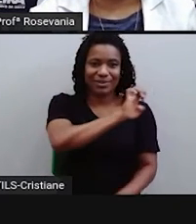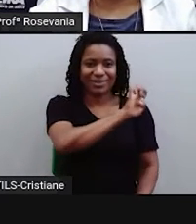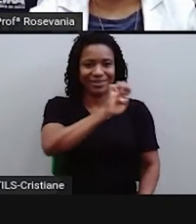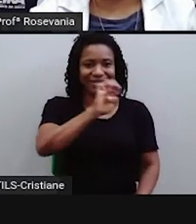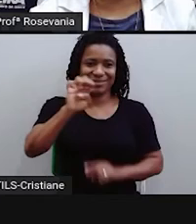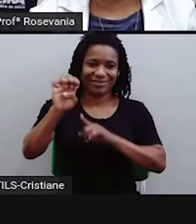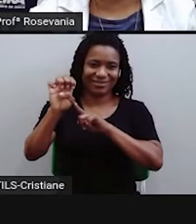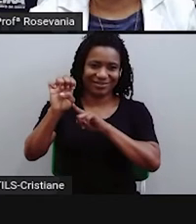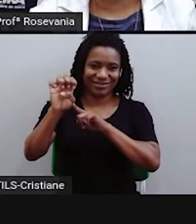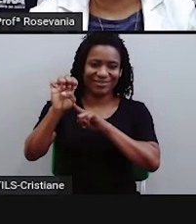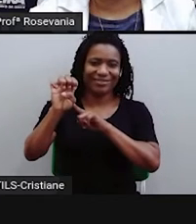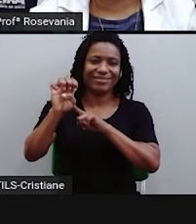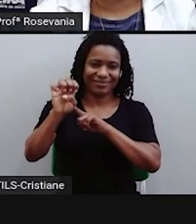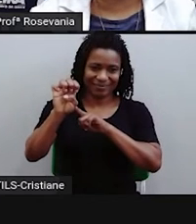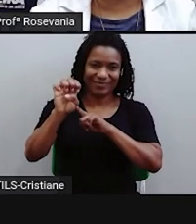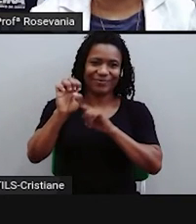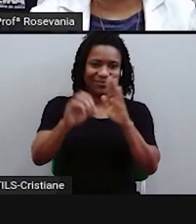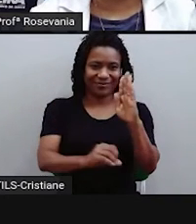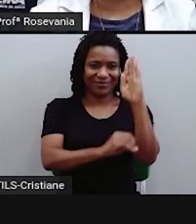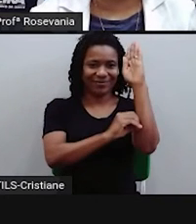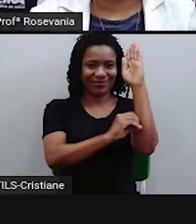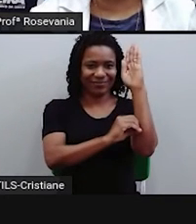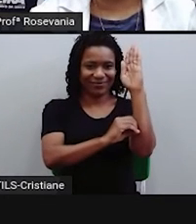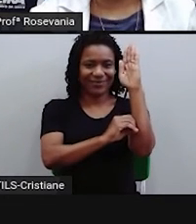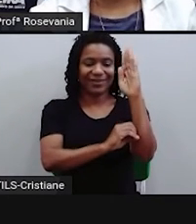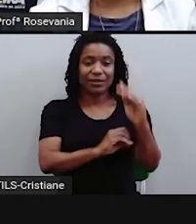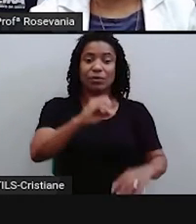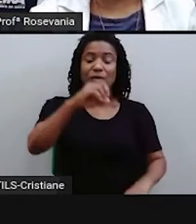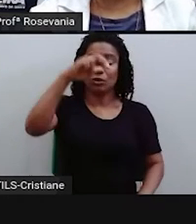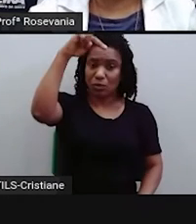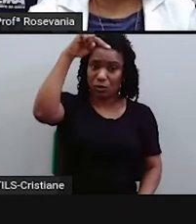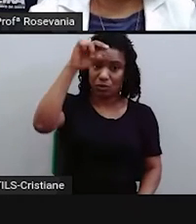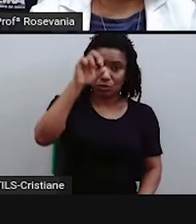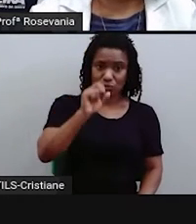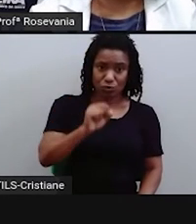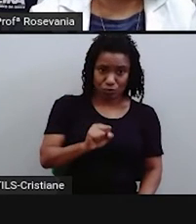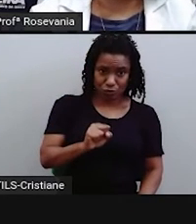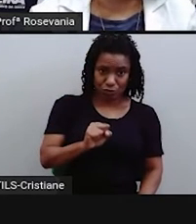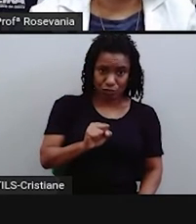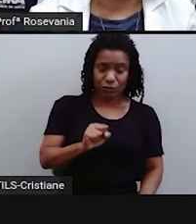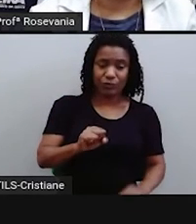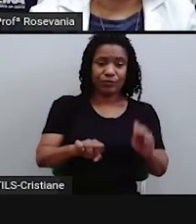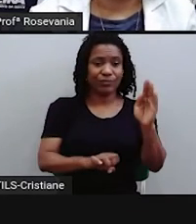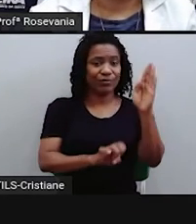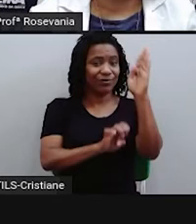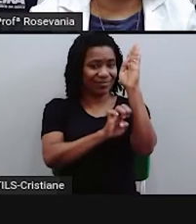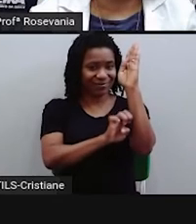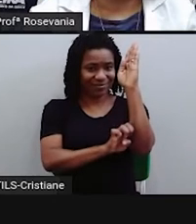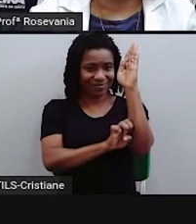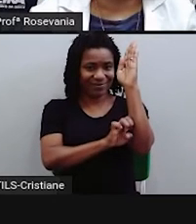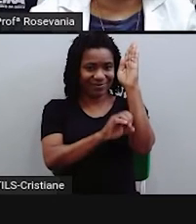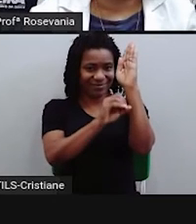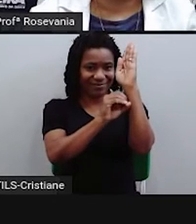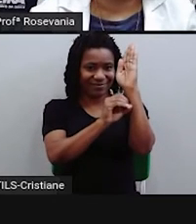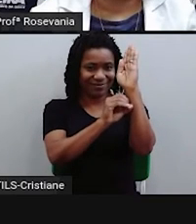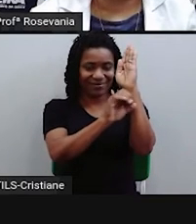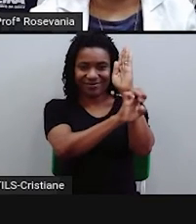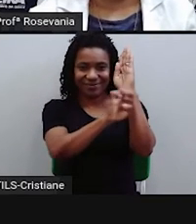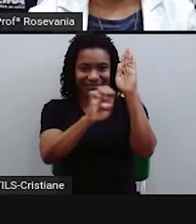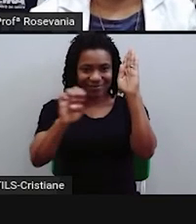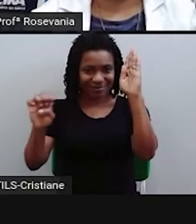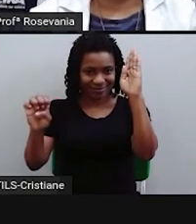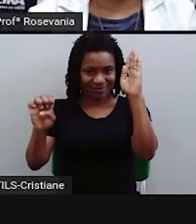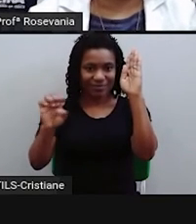gente é o zero grau que tá na linha do Equador, então, a linha do Equador tem a função de dividir hemisfério norte e hemisfério